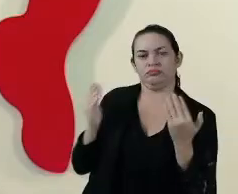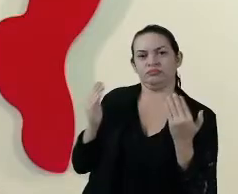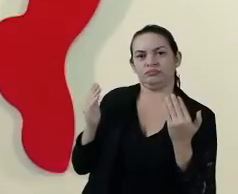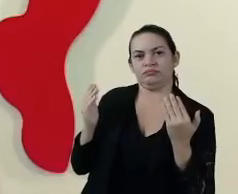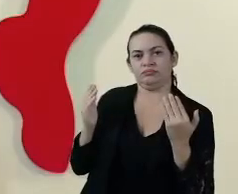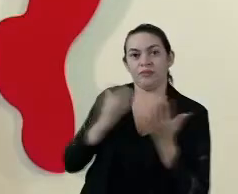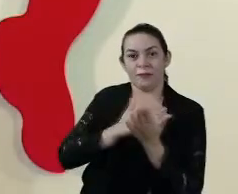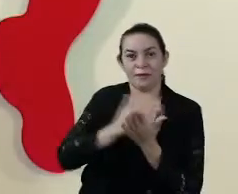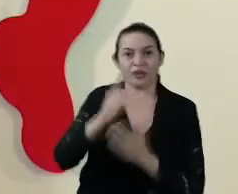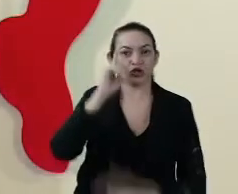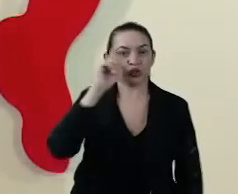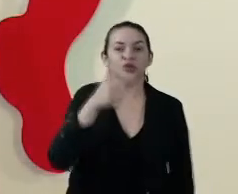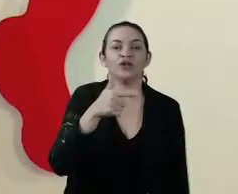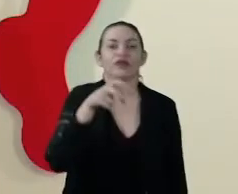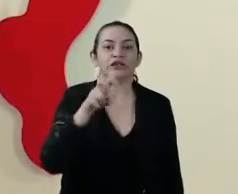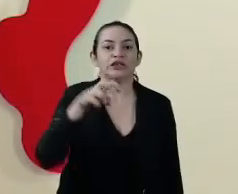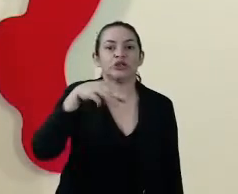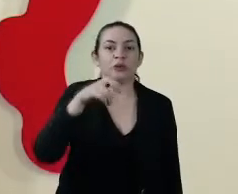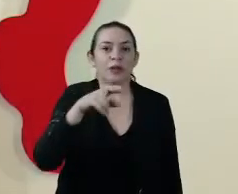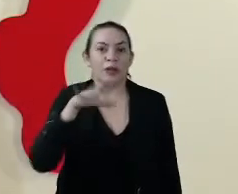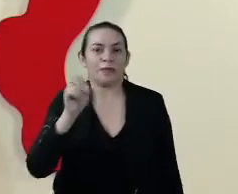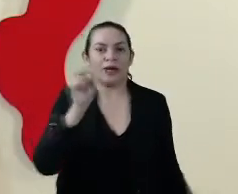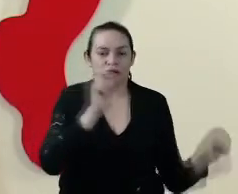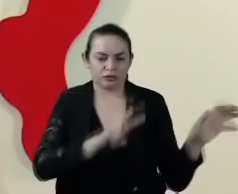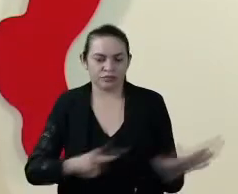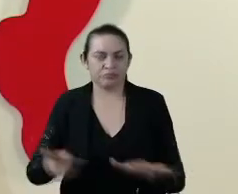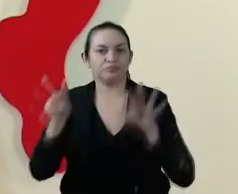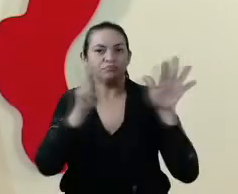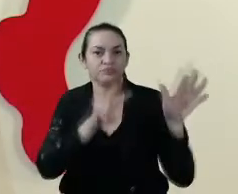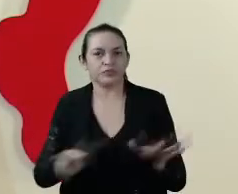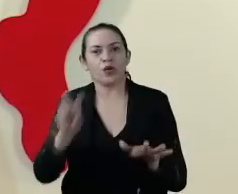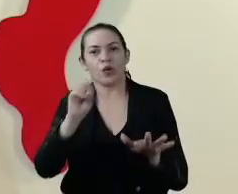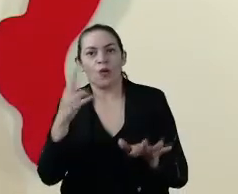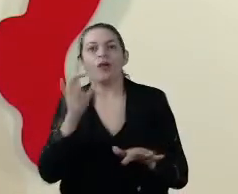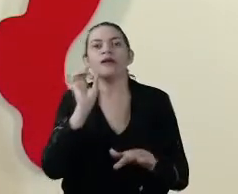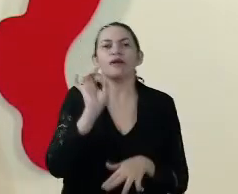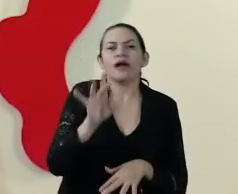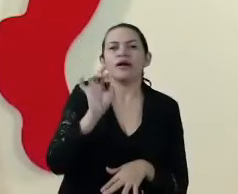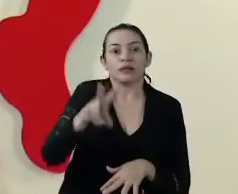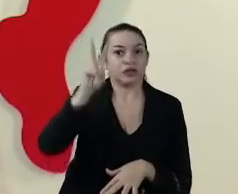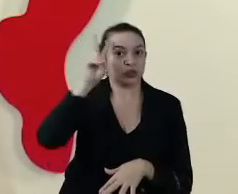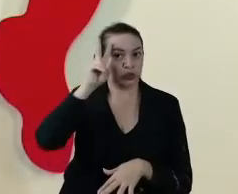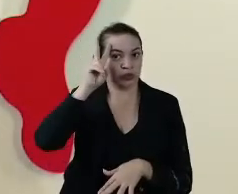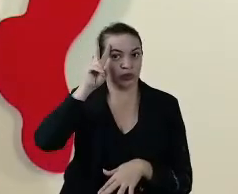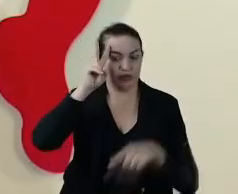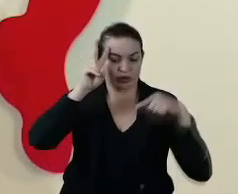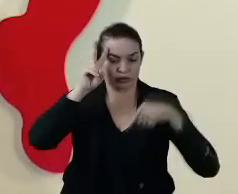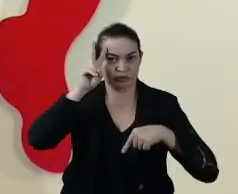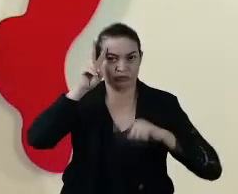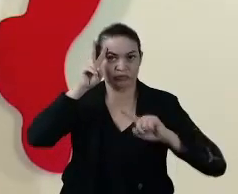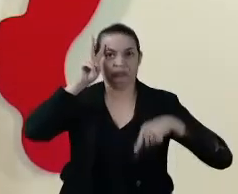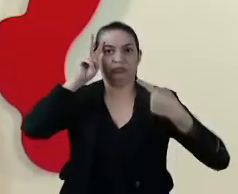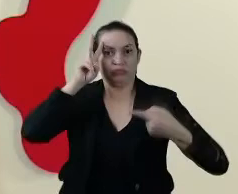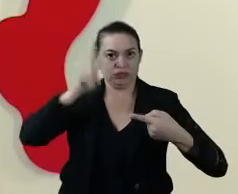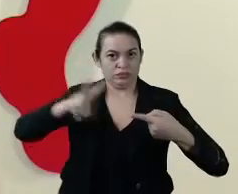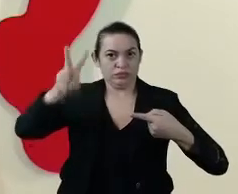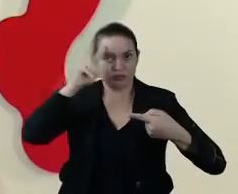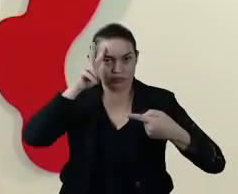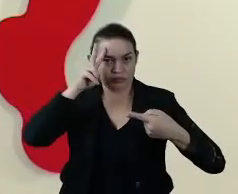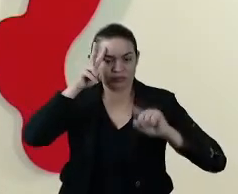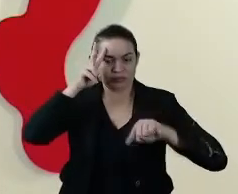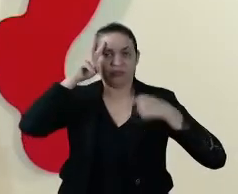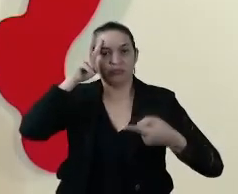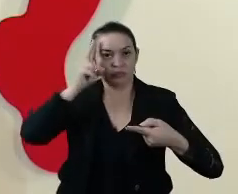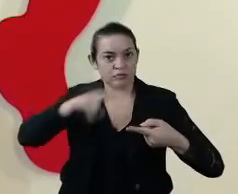A partir do dia 25 de maio, semanalmente, ou seja, cada segunda-feira, antecedendo a